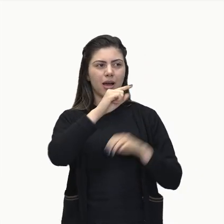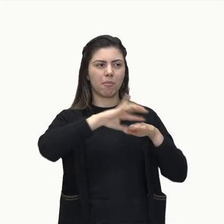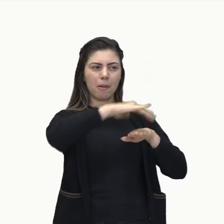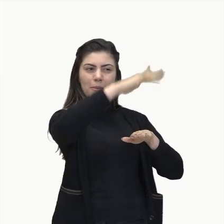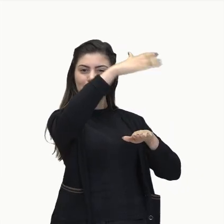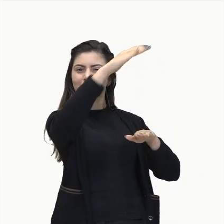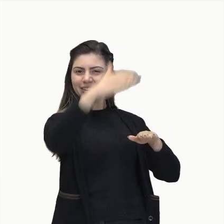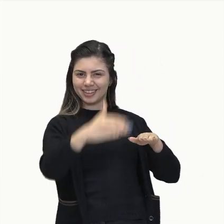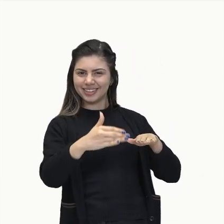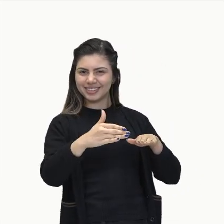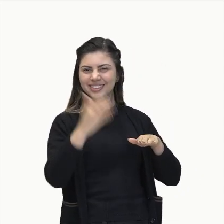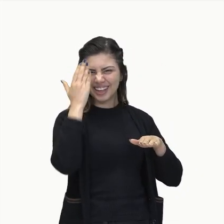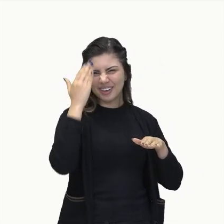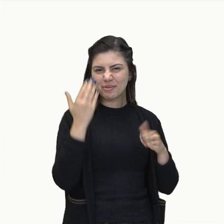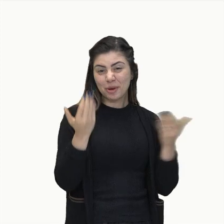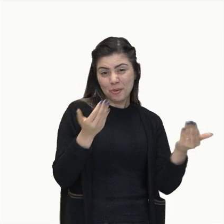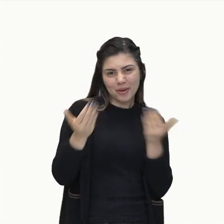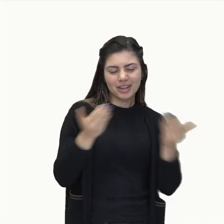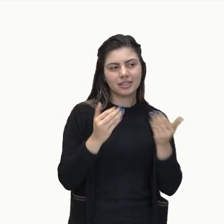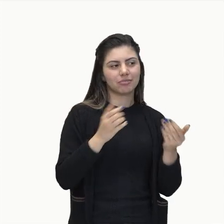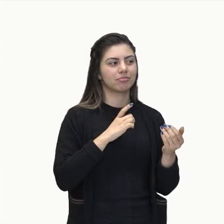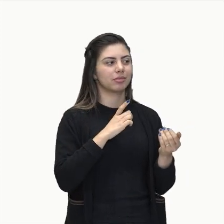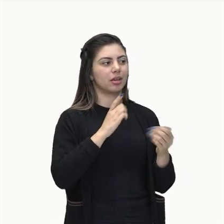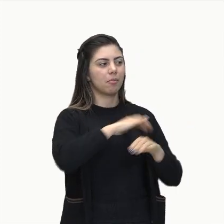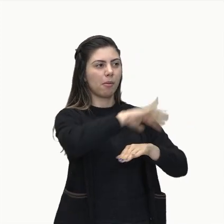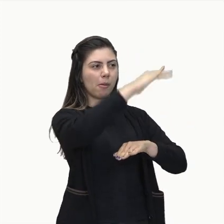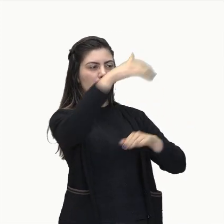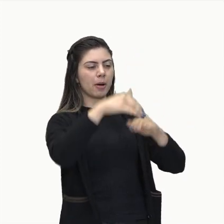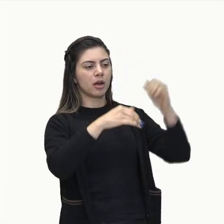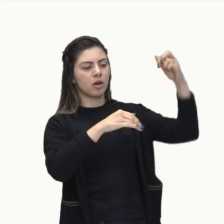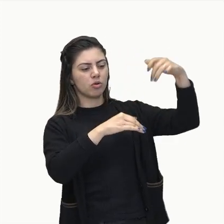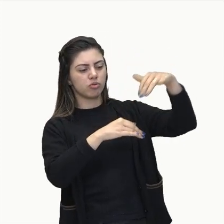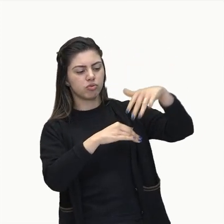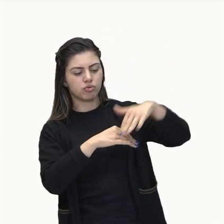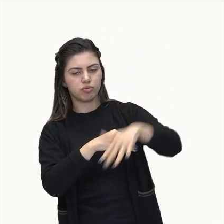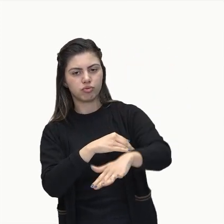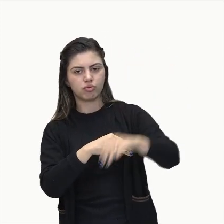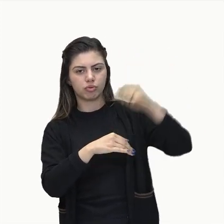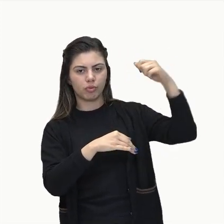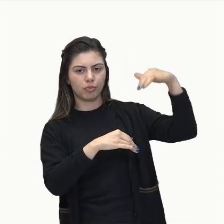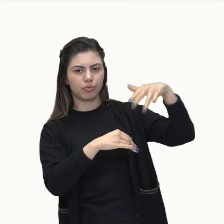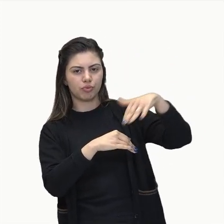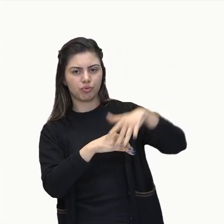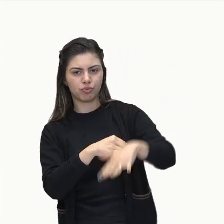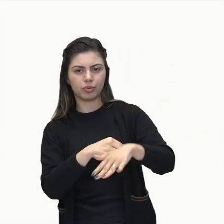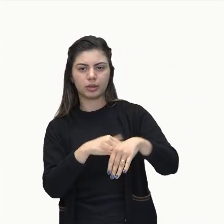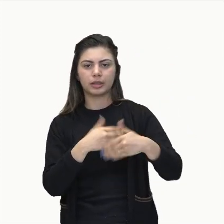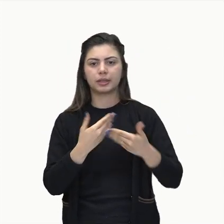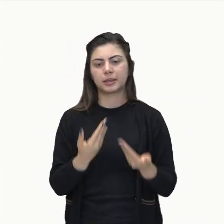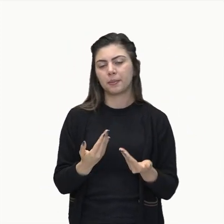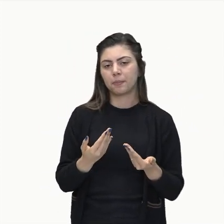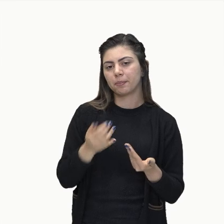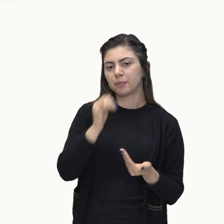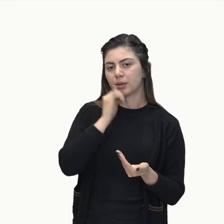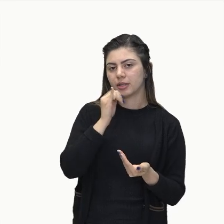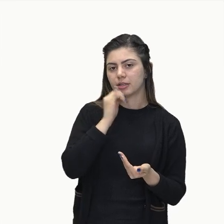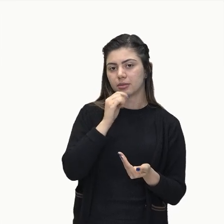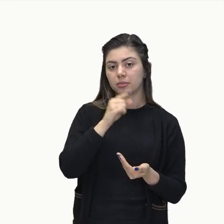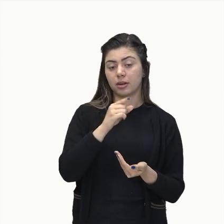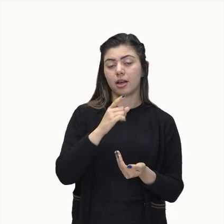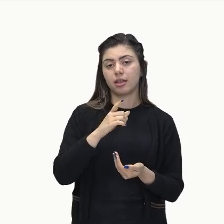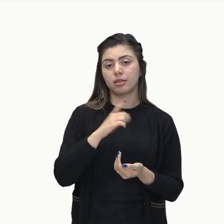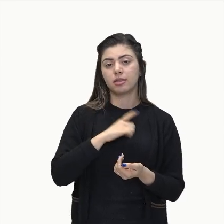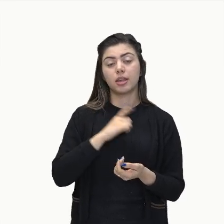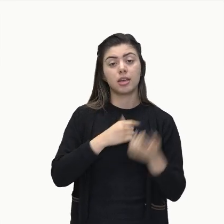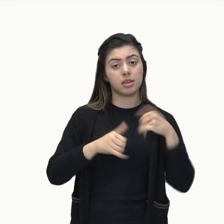de um monte. E aí ela começasse a descer. Então aqui nesse ponto, é como se eu dissesse que a água, ela tem uma certa